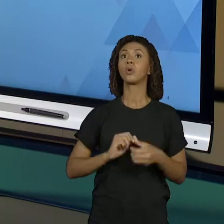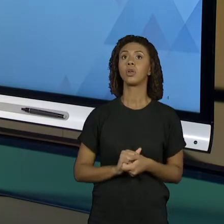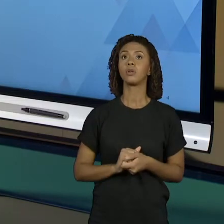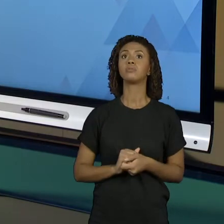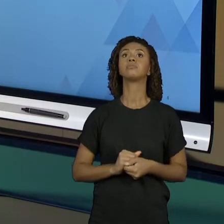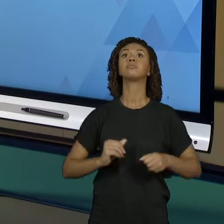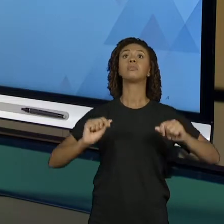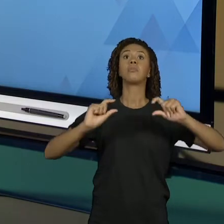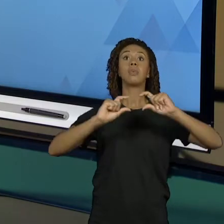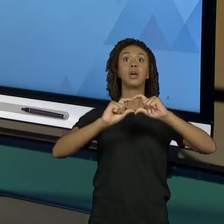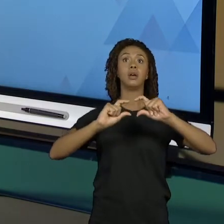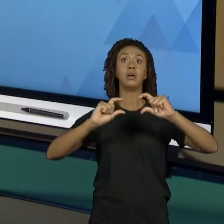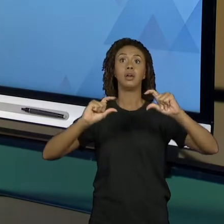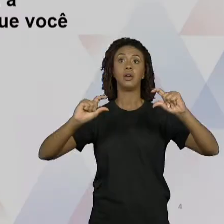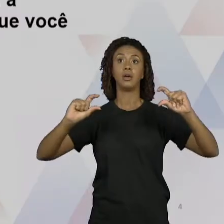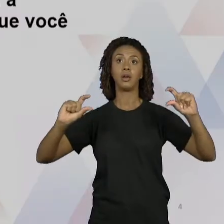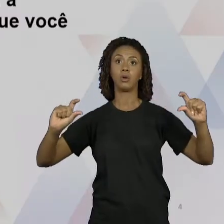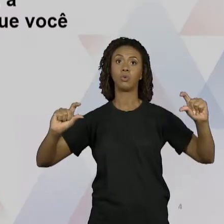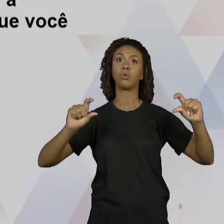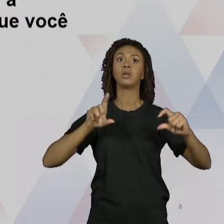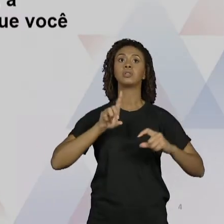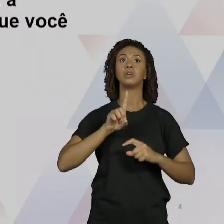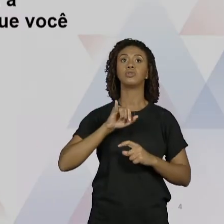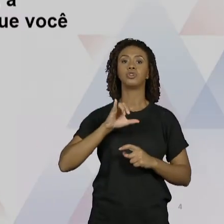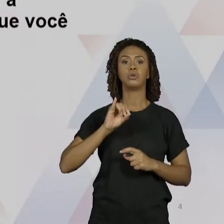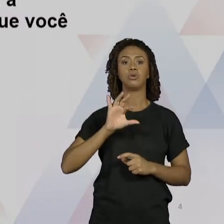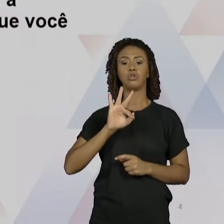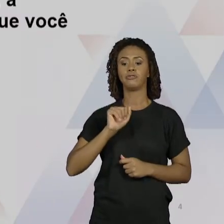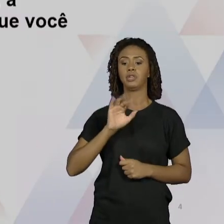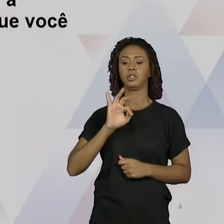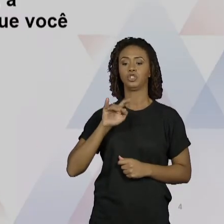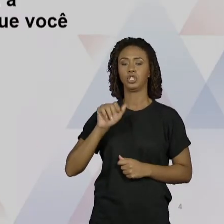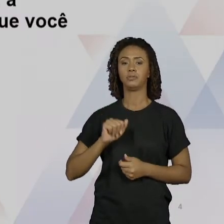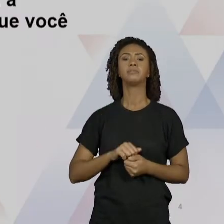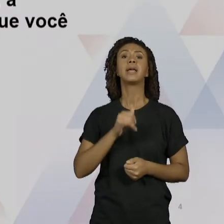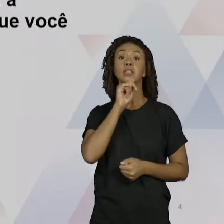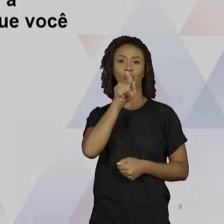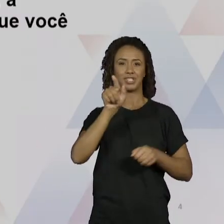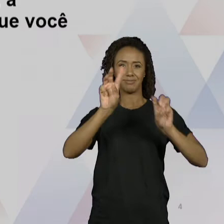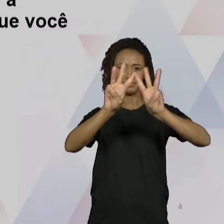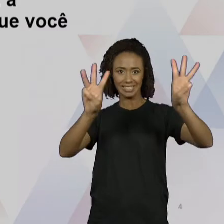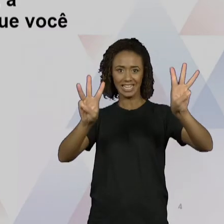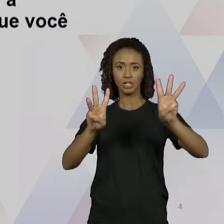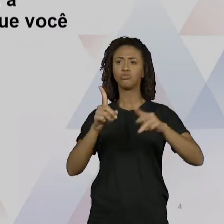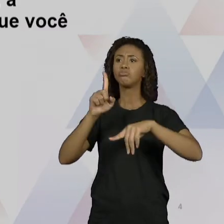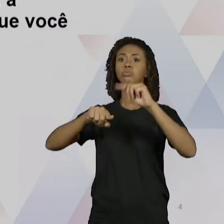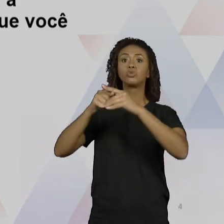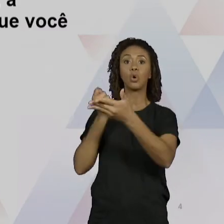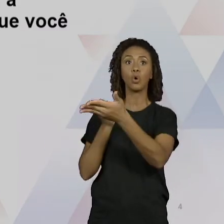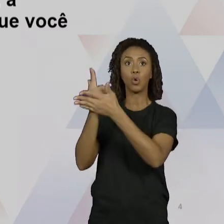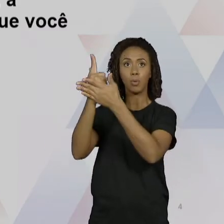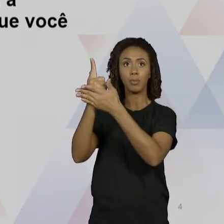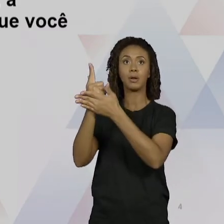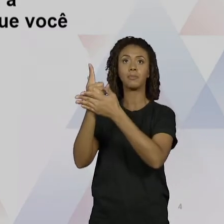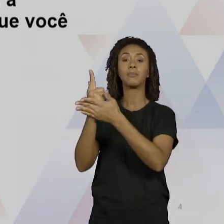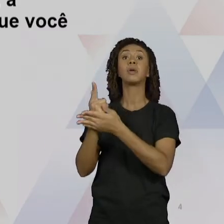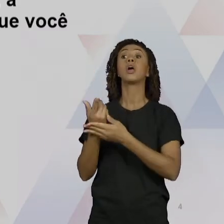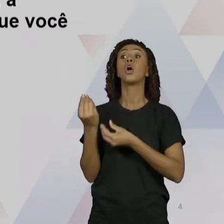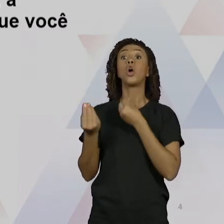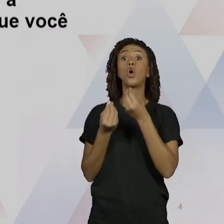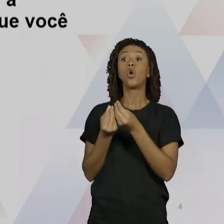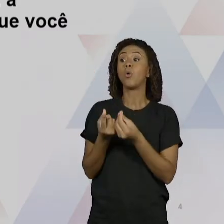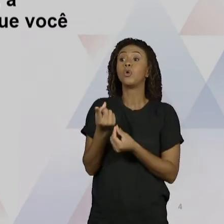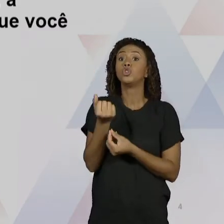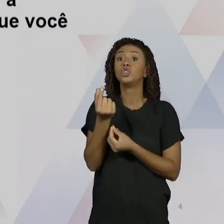ofantina. Você quer comprar um produto num site e usando moedas virtuais. O